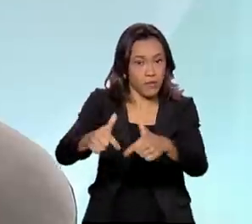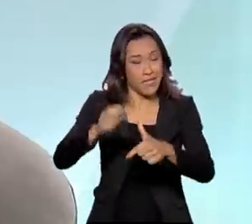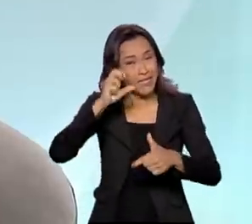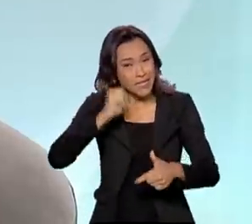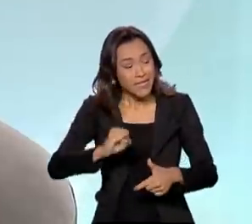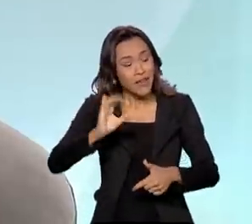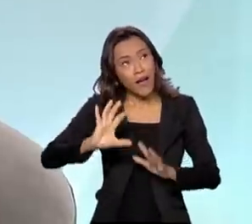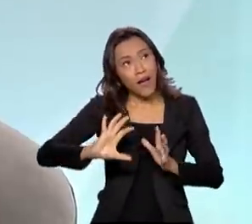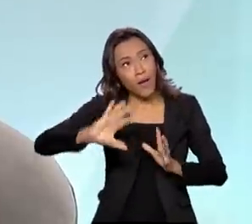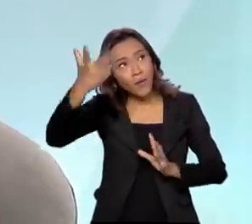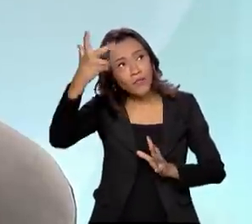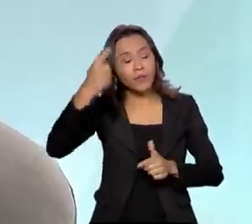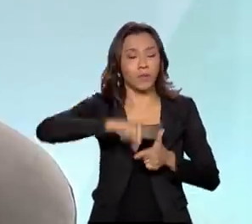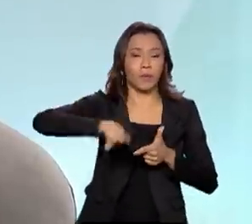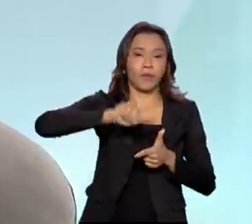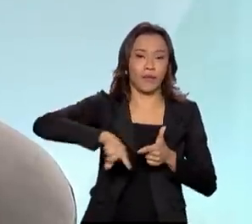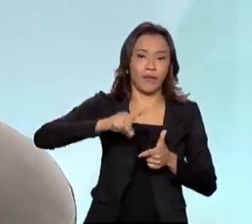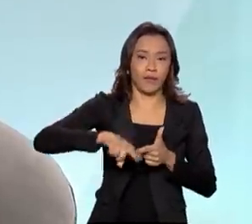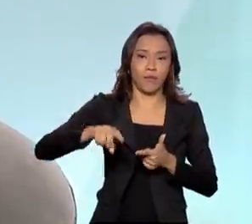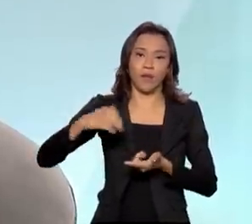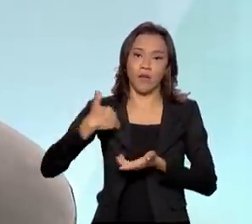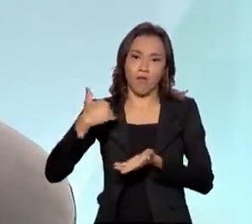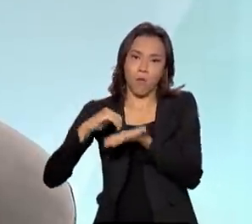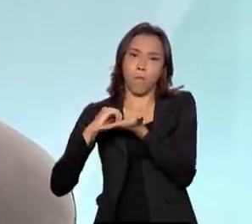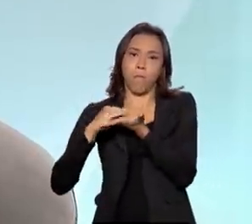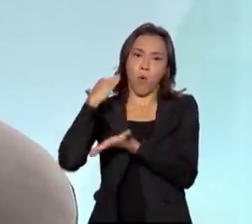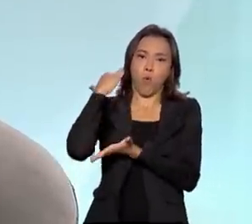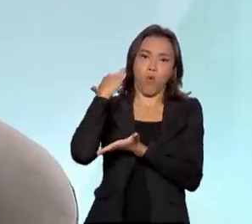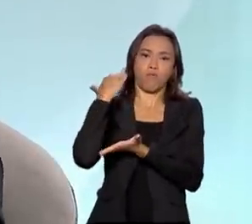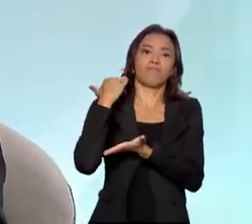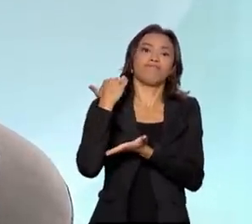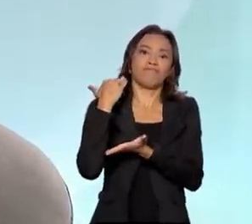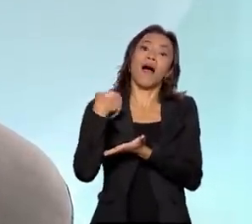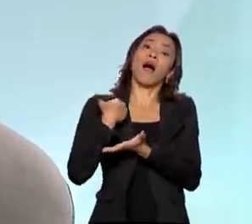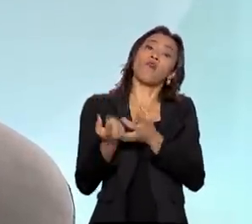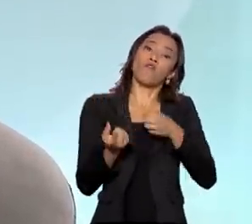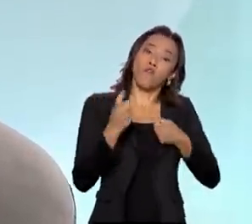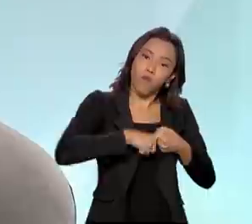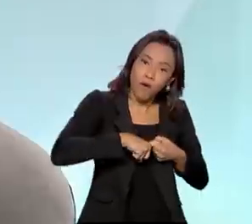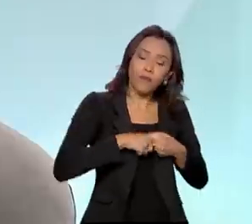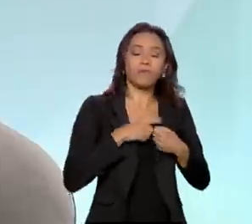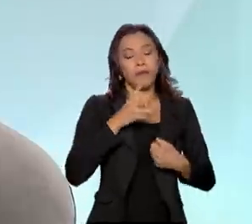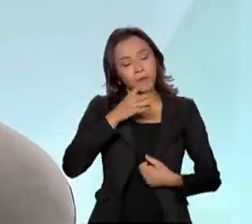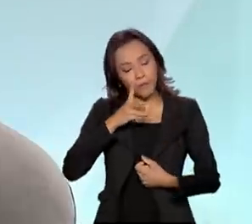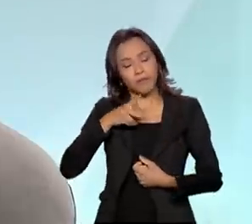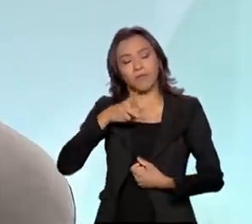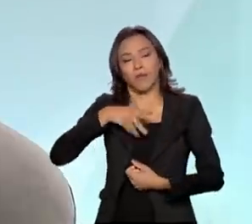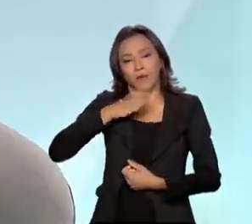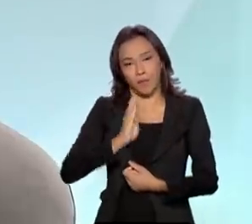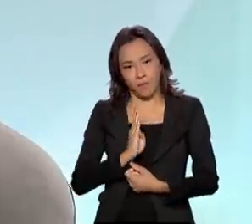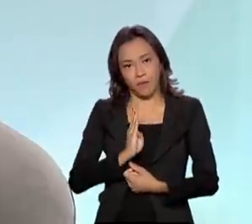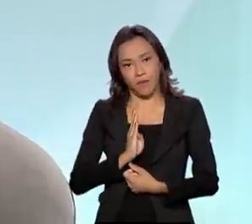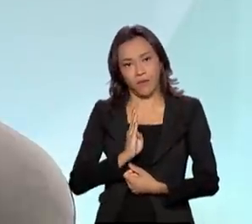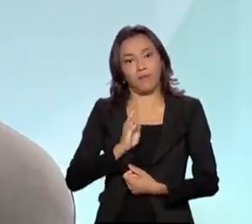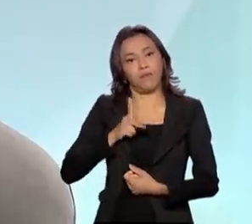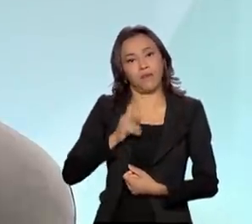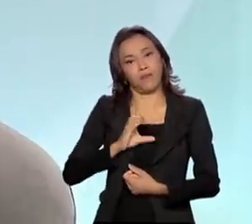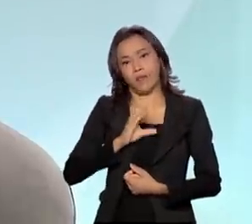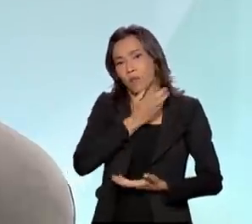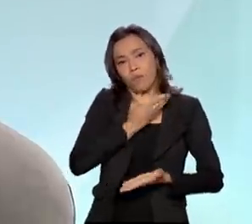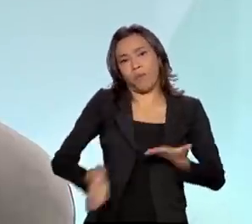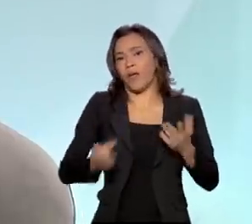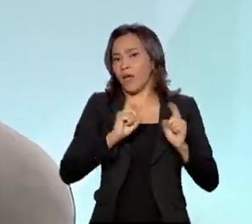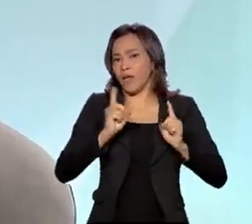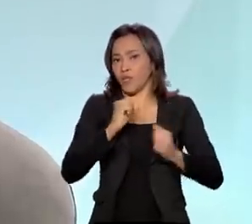problema, caso ela perca esse contrato de trabalho, ela volta imediatamente para o BPC. Então, ela não perde o seu benefício social.